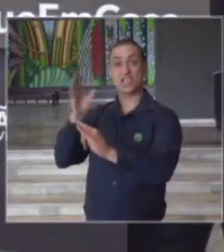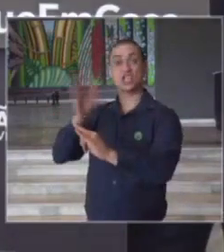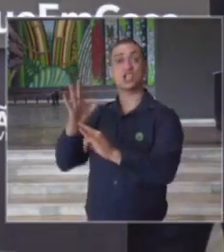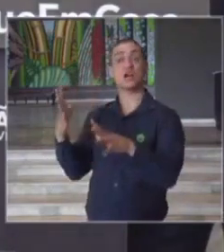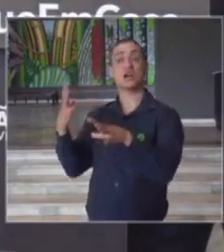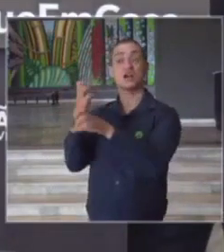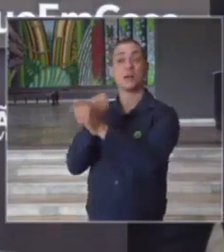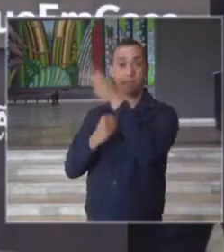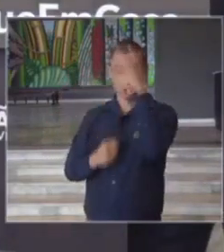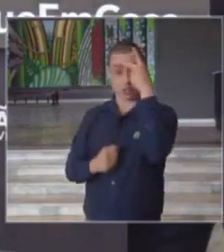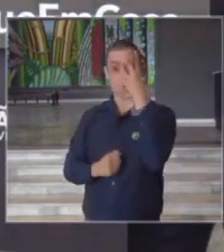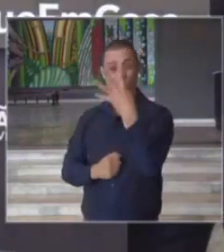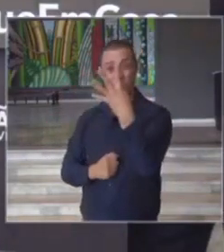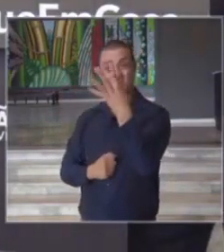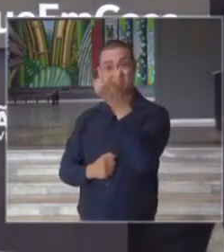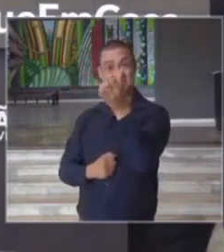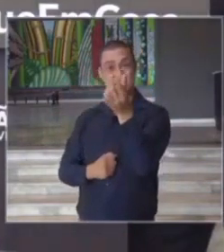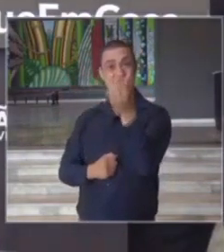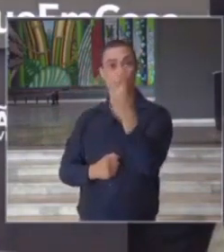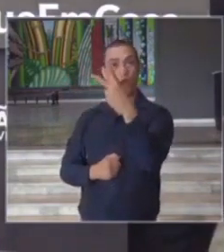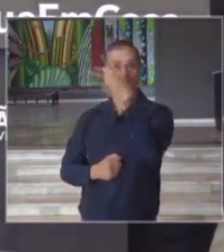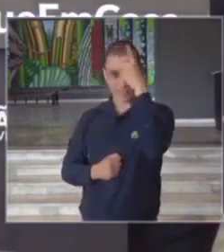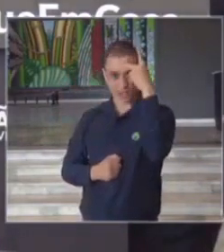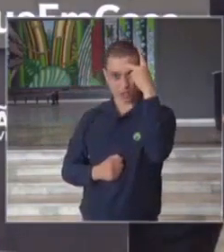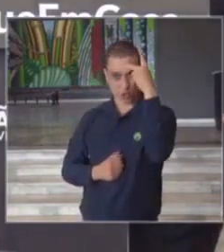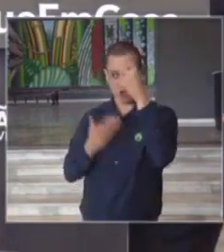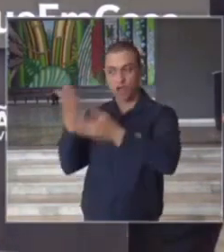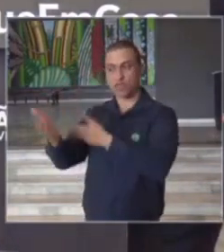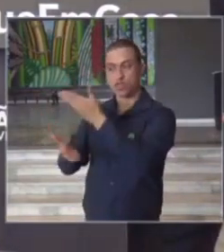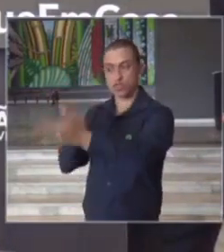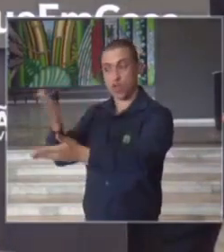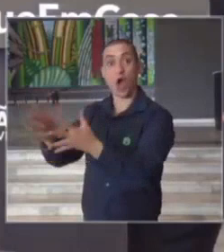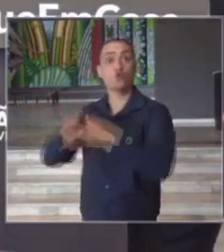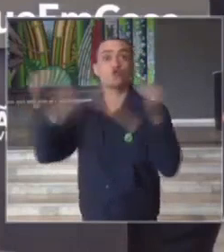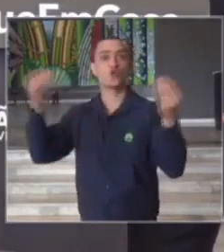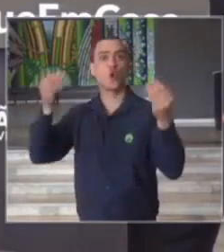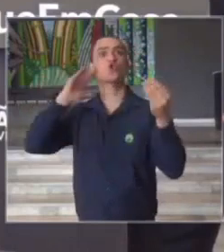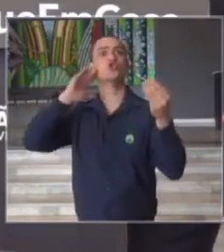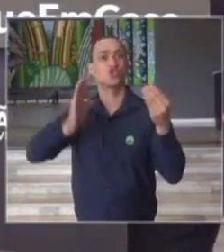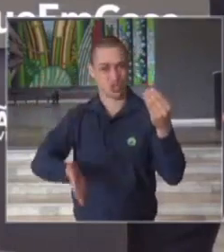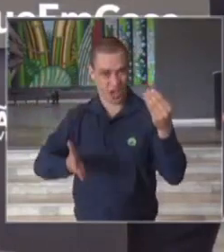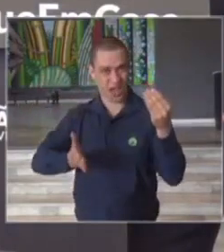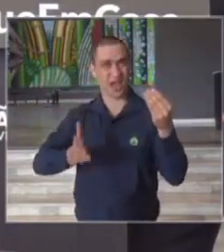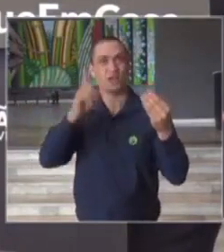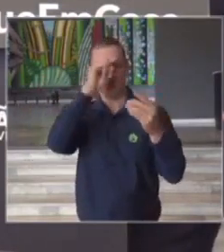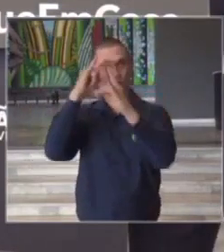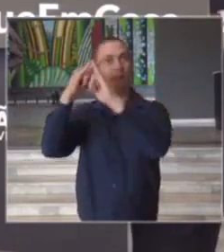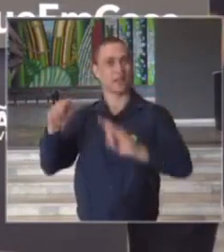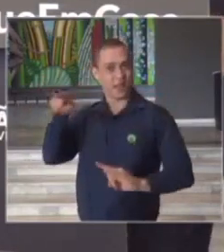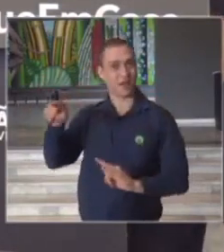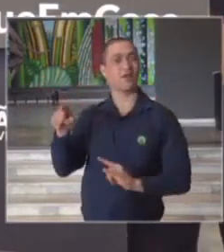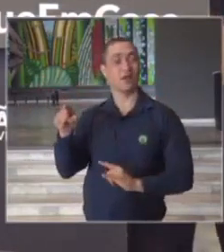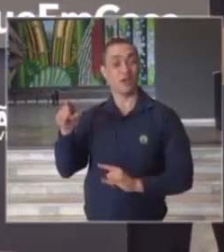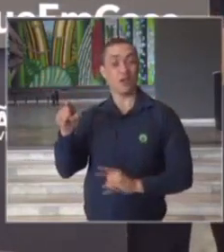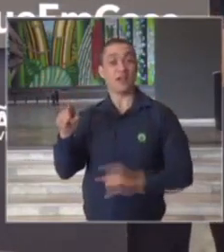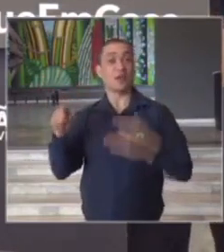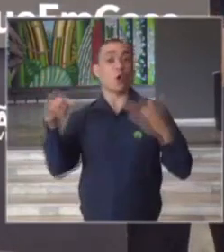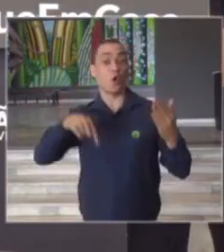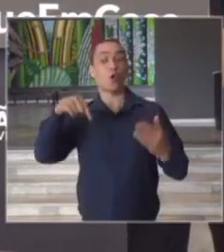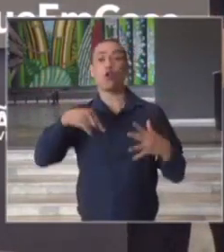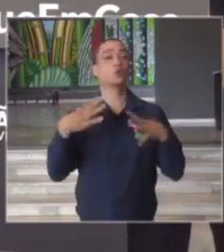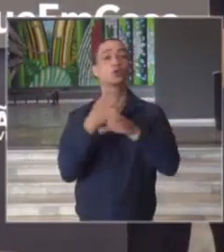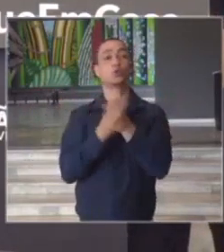por lá 462 pessoas que foram tratadas e curadas nos nossos hospitais de campanha hoje nós temos